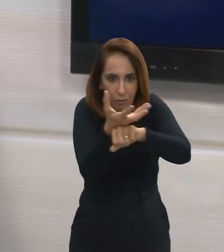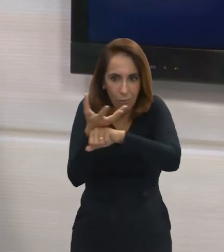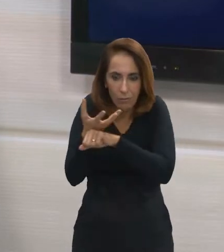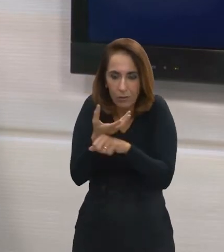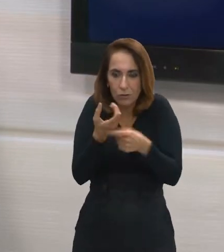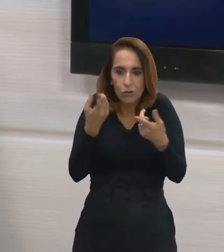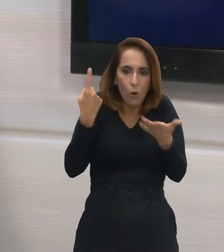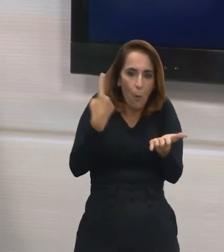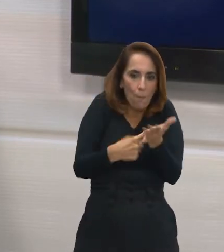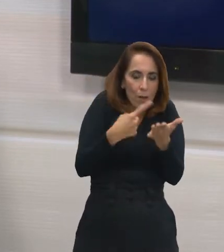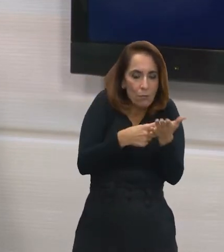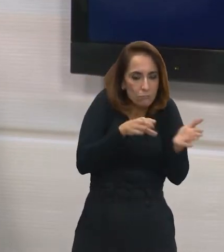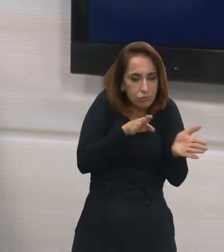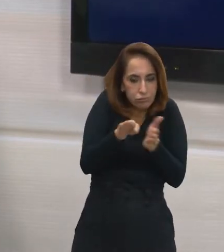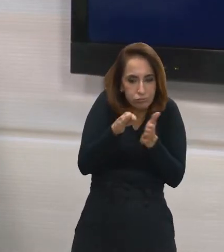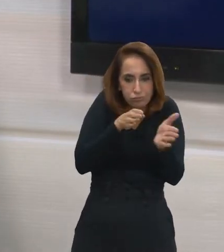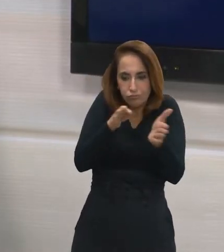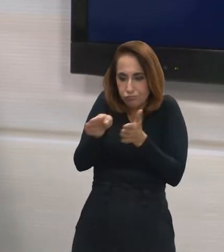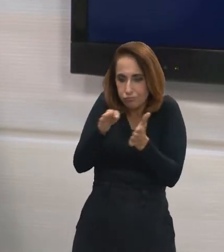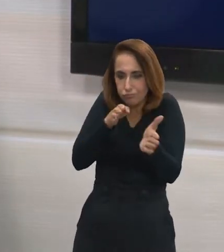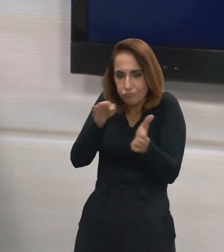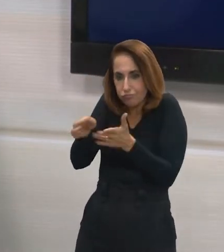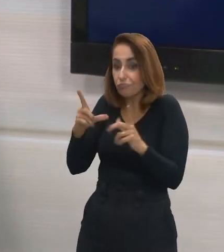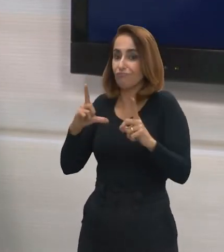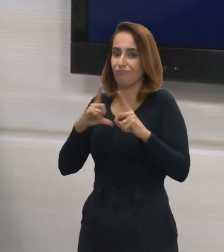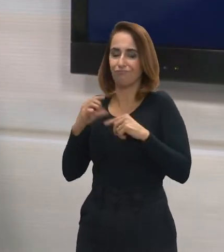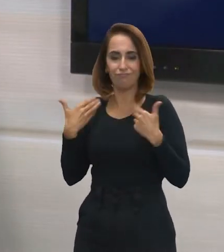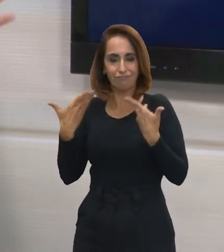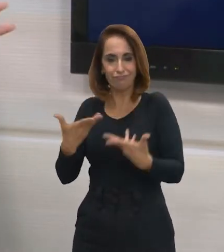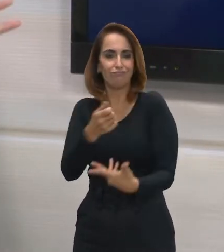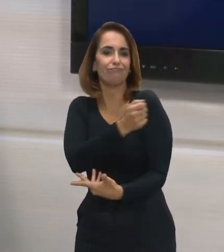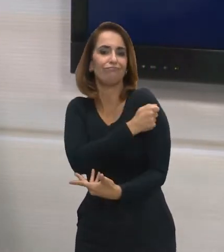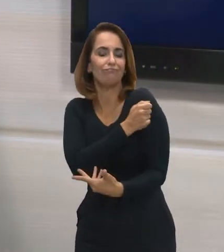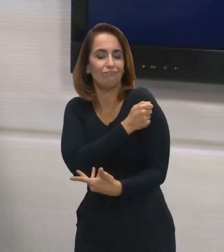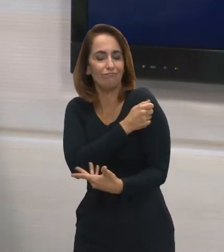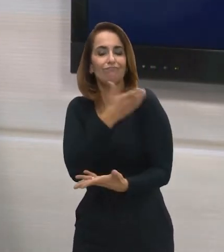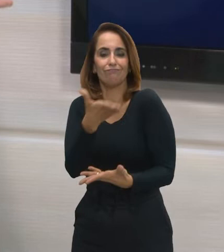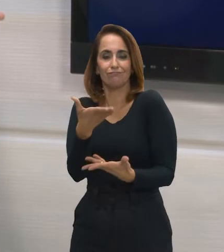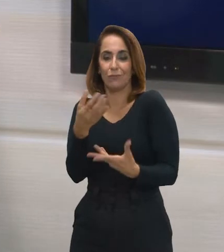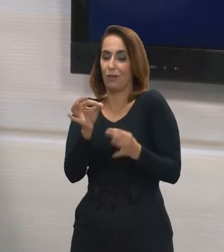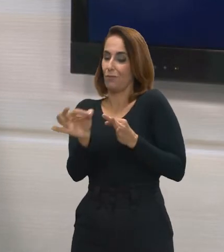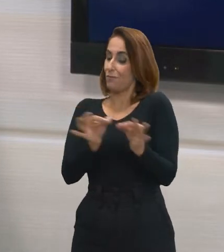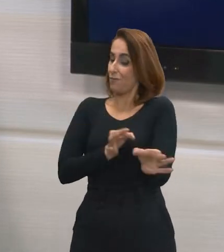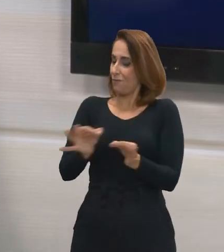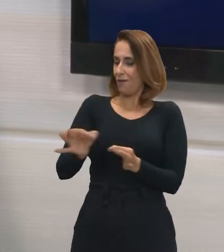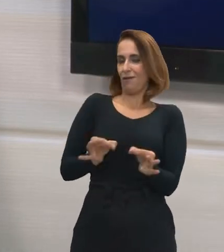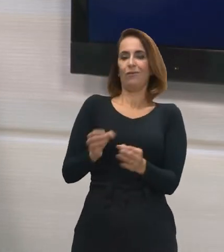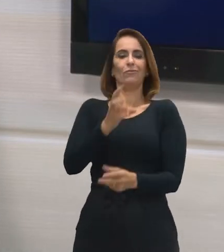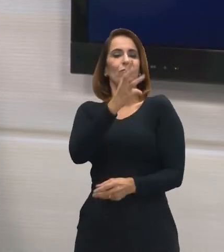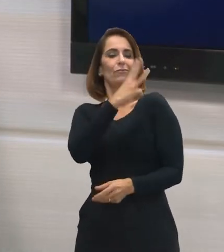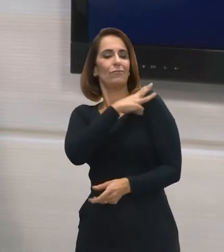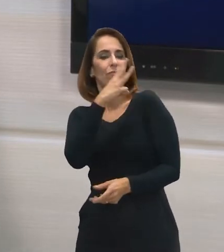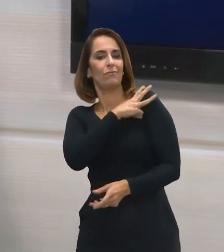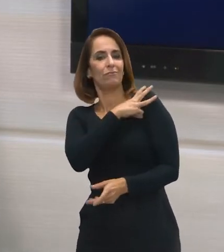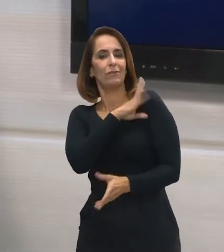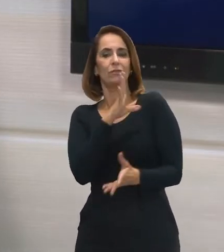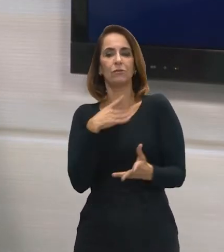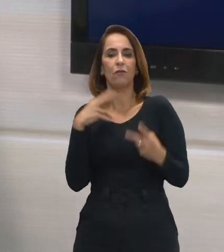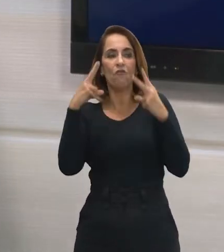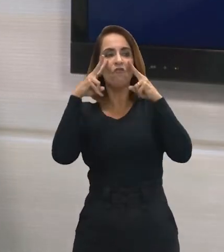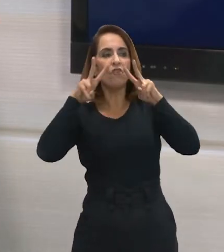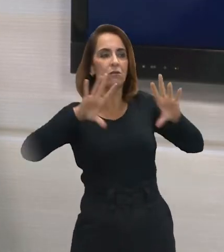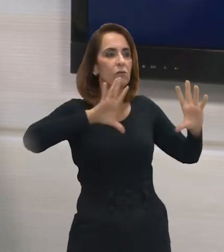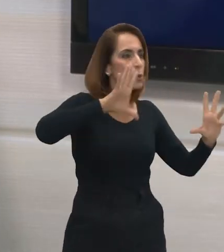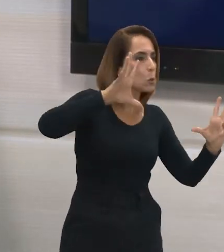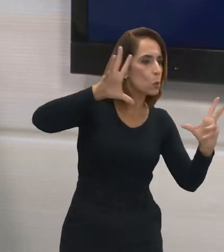afins, que mostram essa afinidade e exigem do candidato, do aluno que está se preparando aí no ensino médio, essa